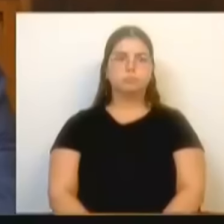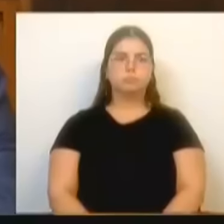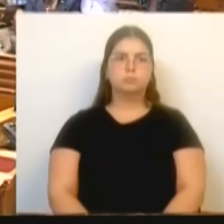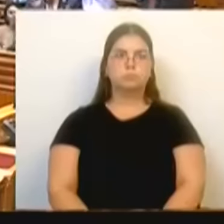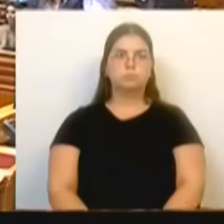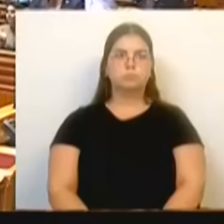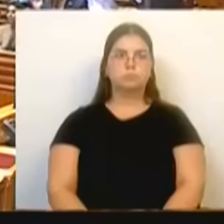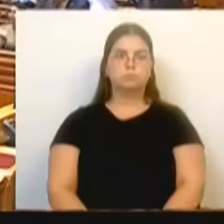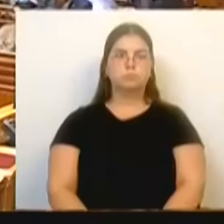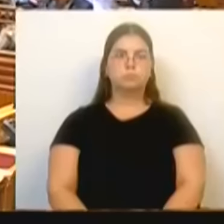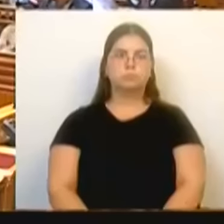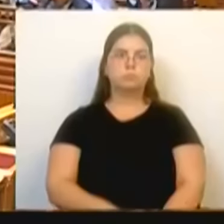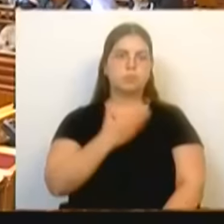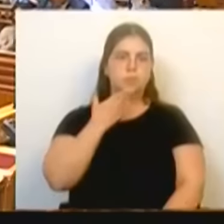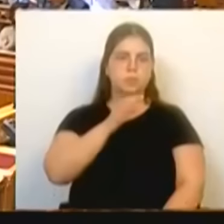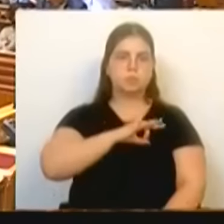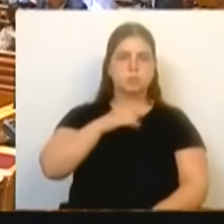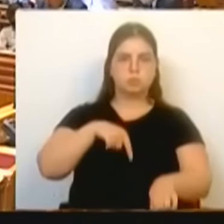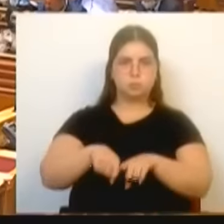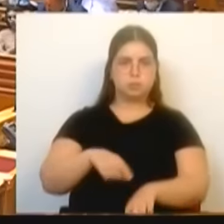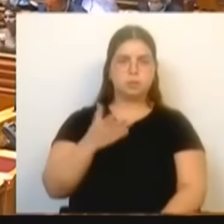Muito obrigada, Sr. Deputado.